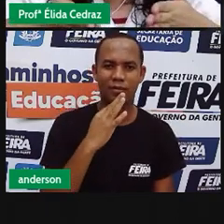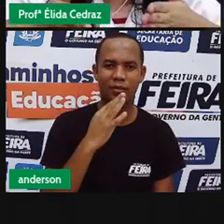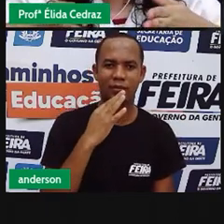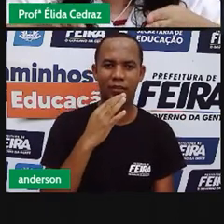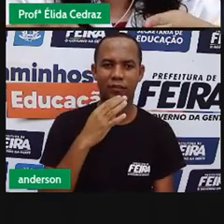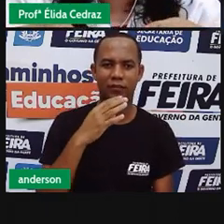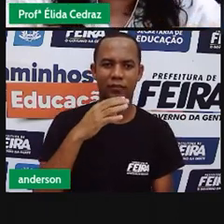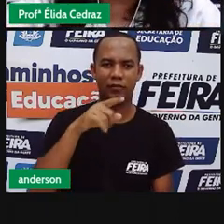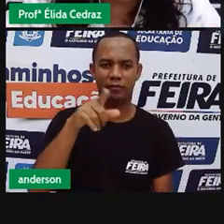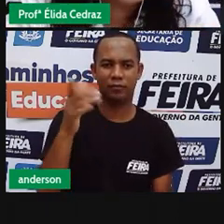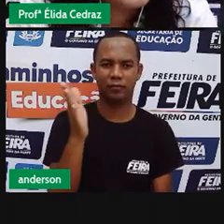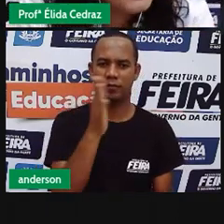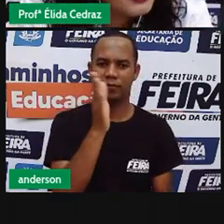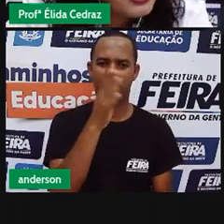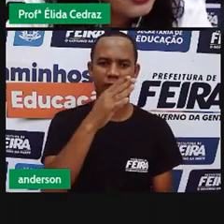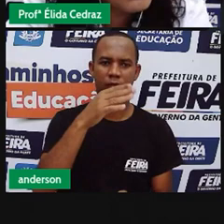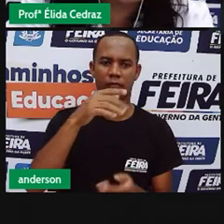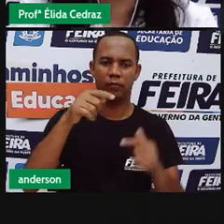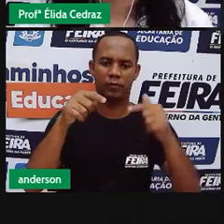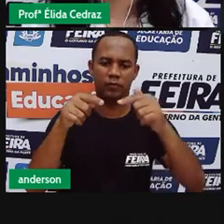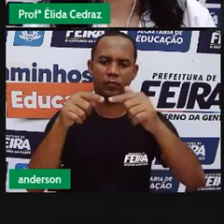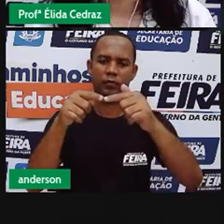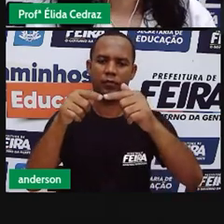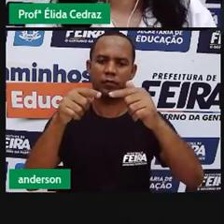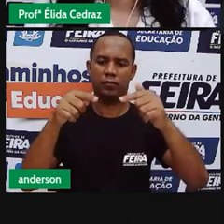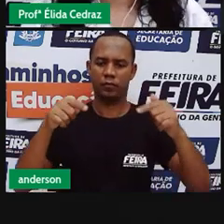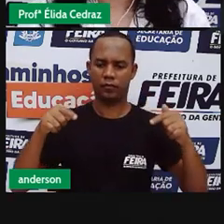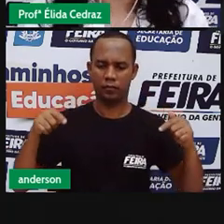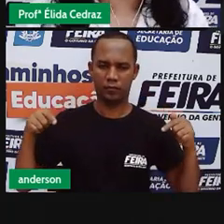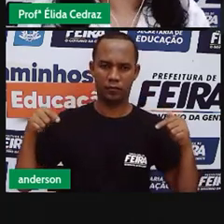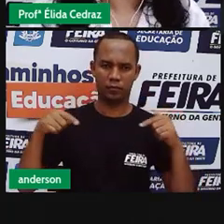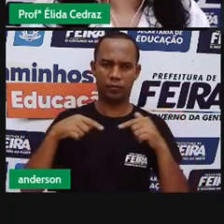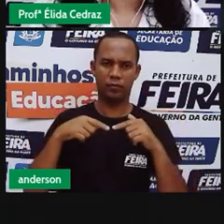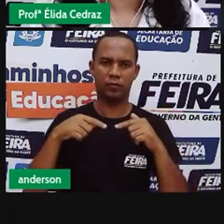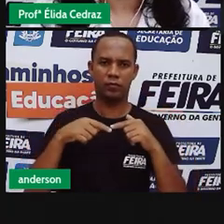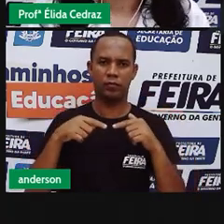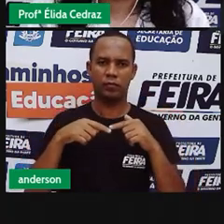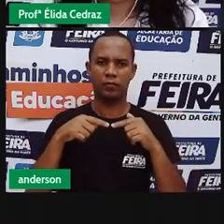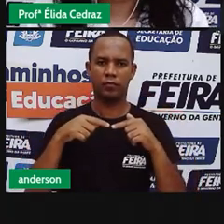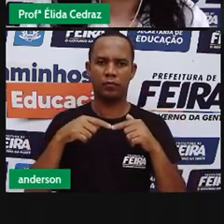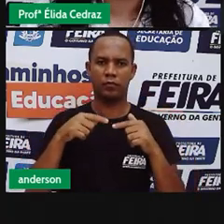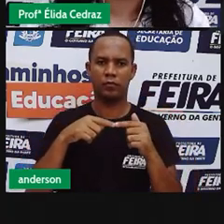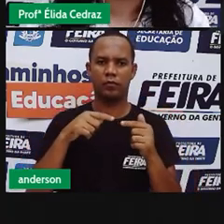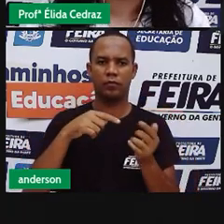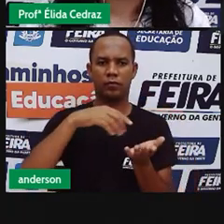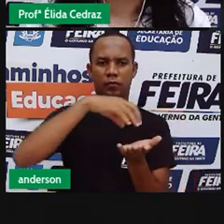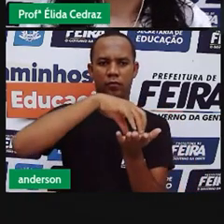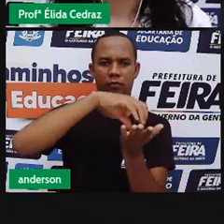pracinha em forma de triângulo que tem distante com a igreja matriz.